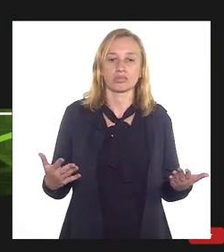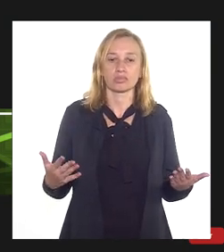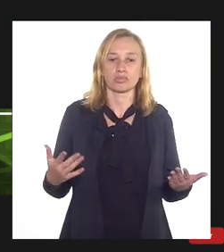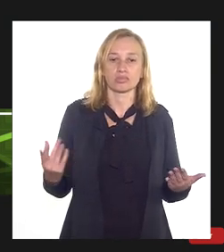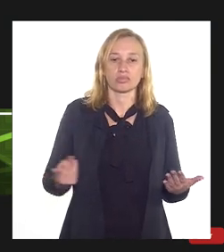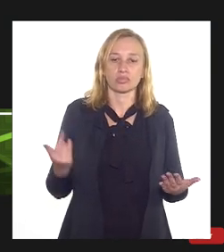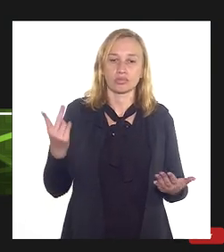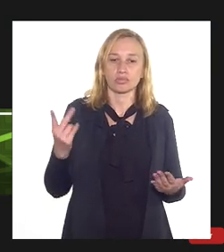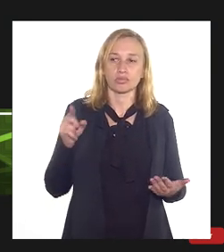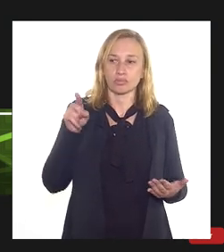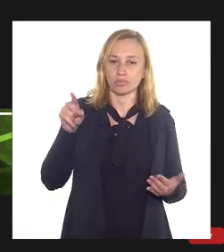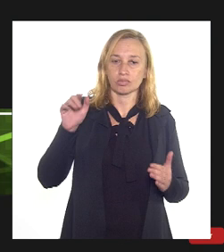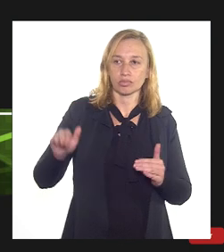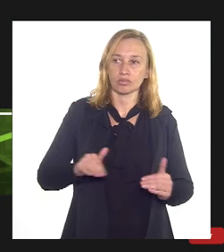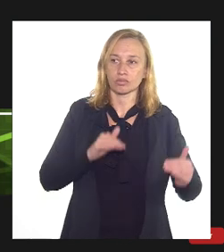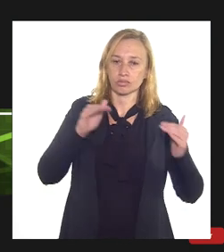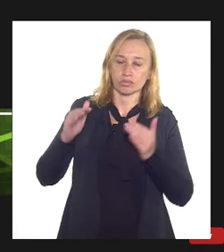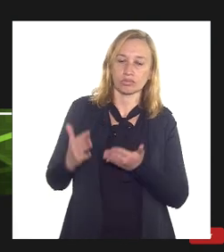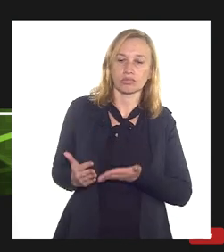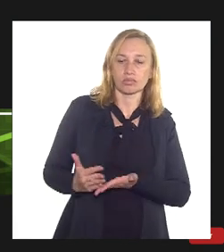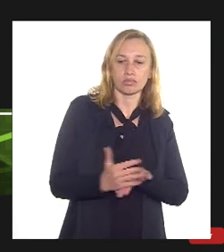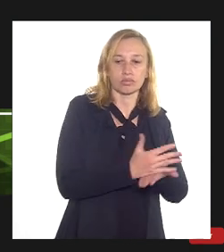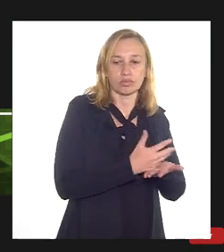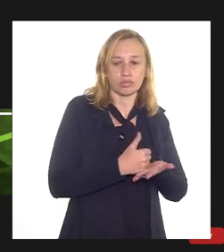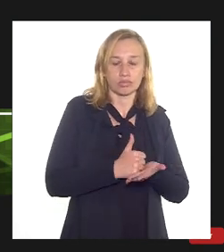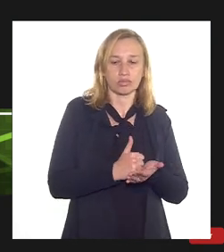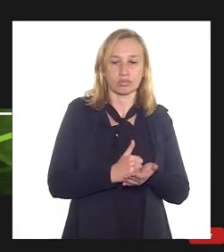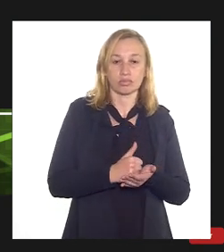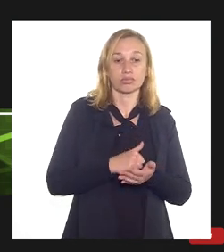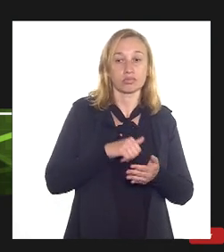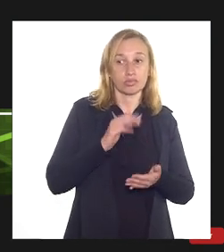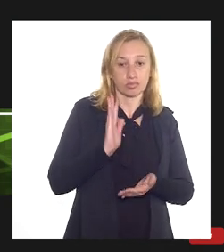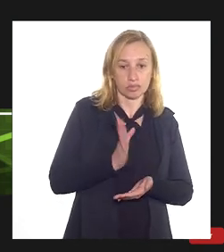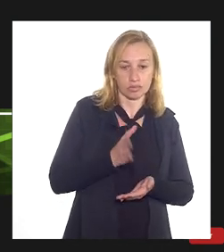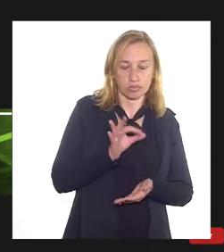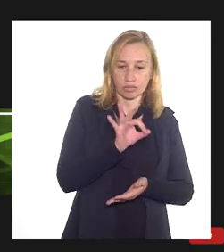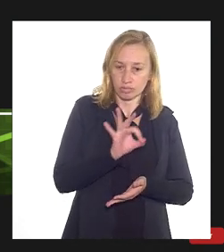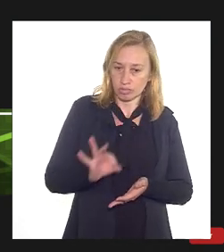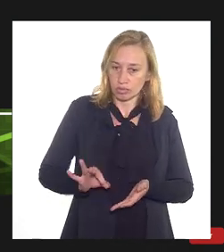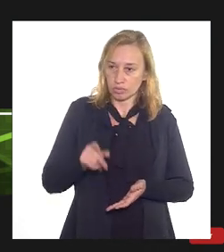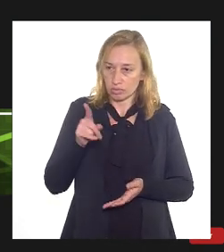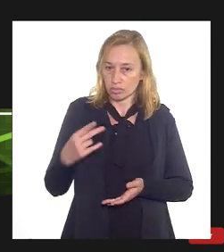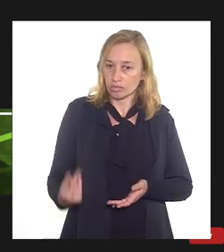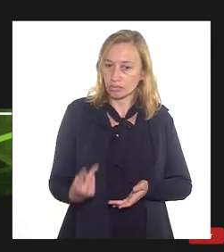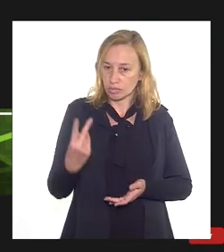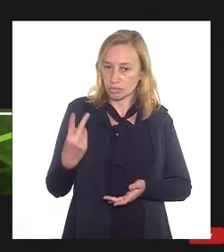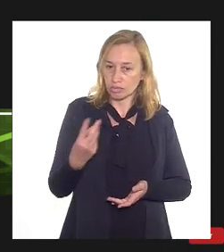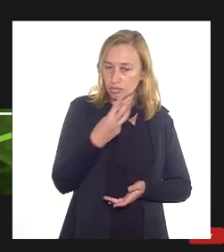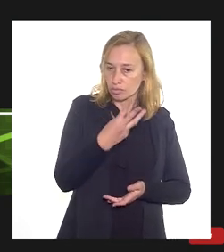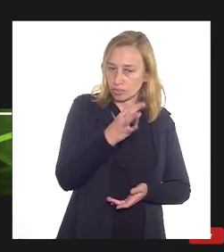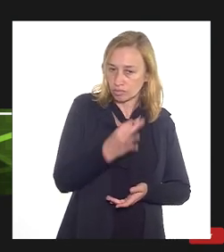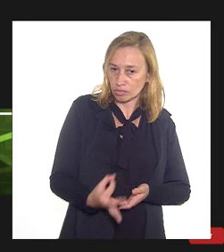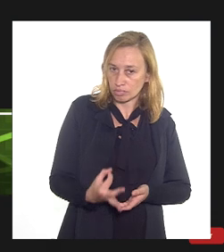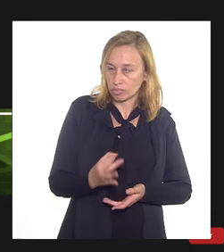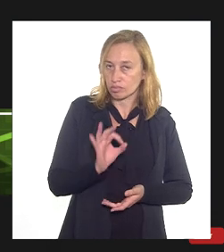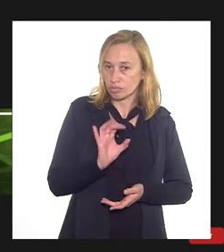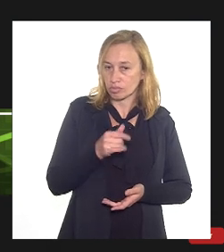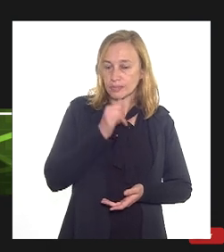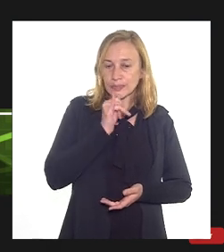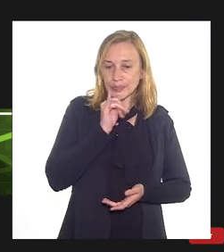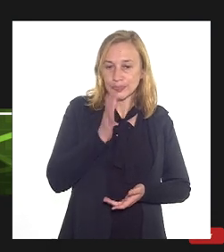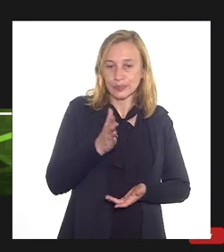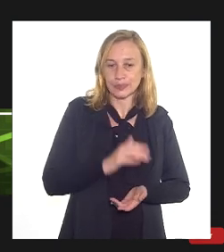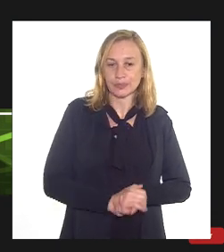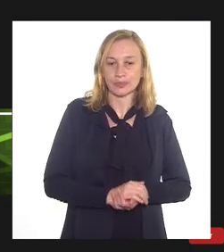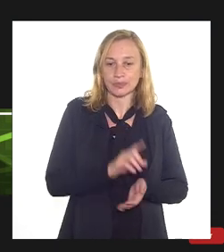valor deste superfatoramento, já que o percentual deste valor, poderíamos considerar 3% ativo de exemplo, seria